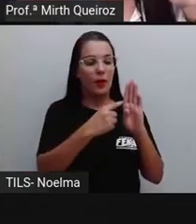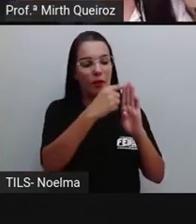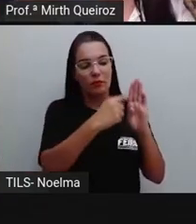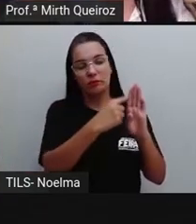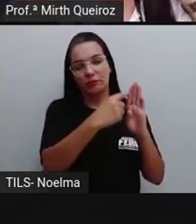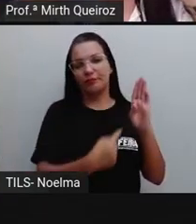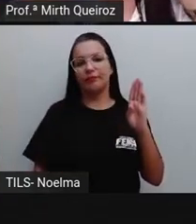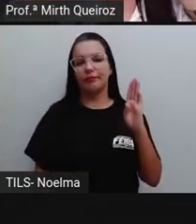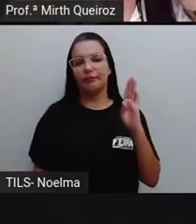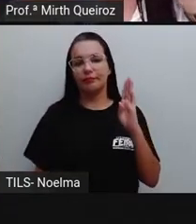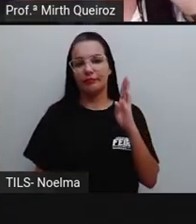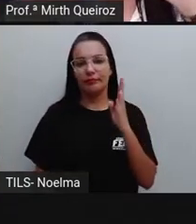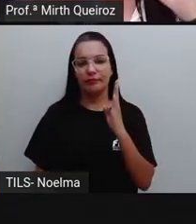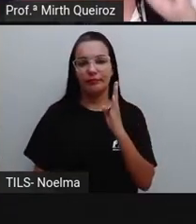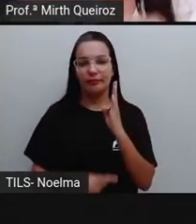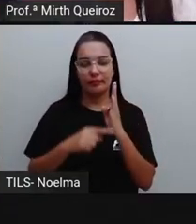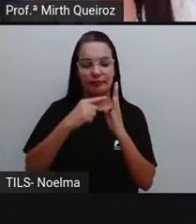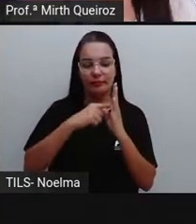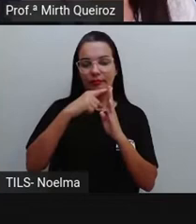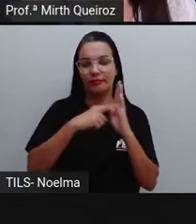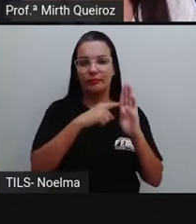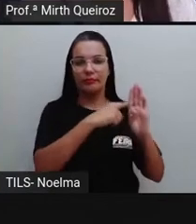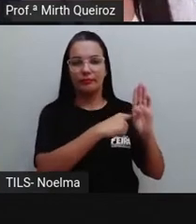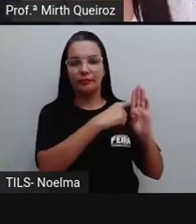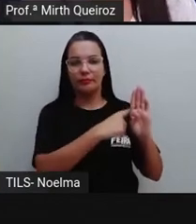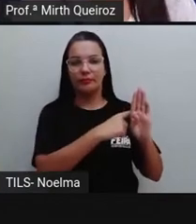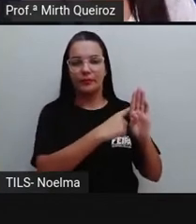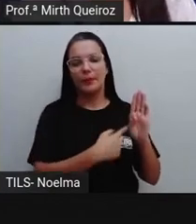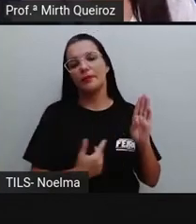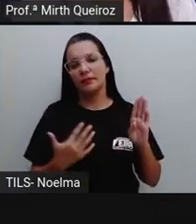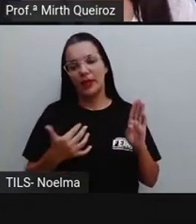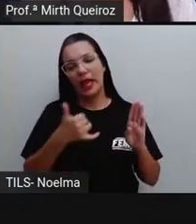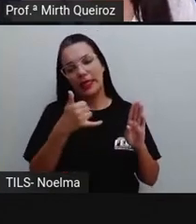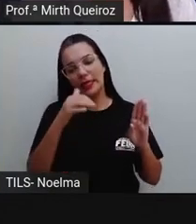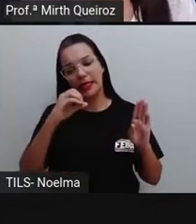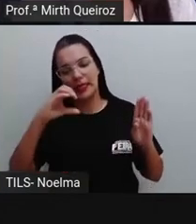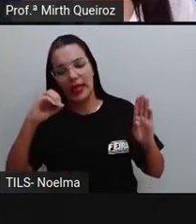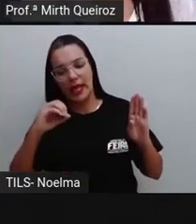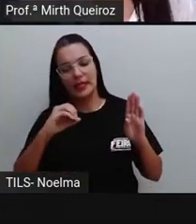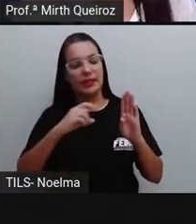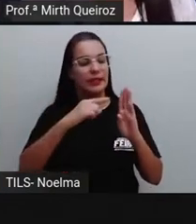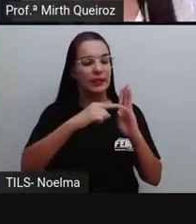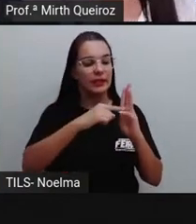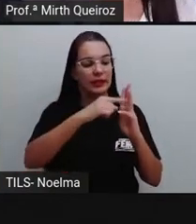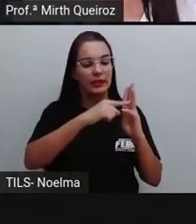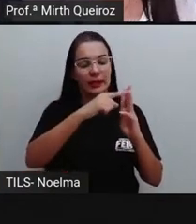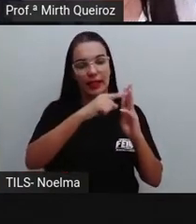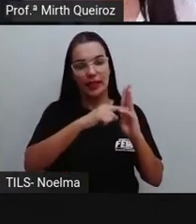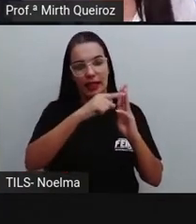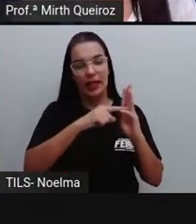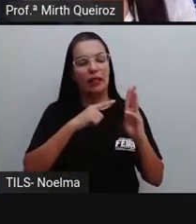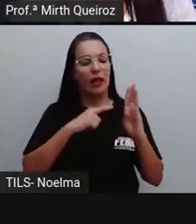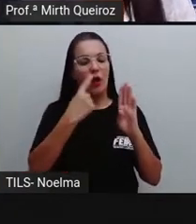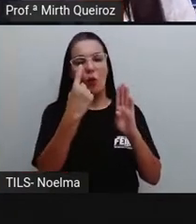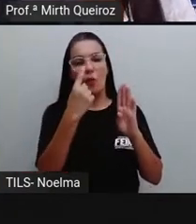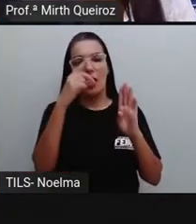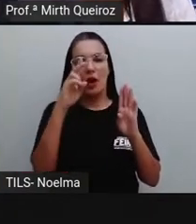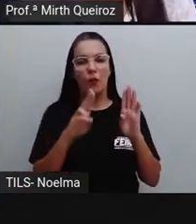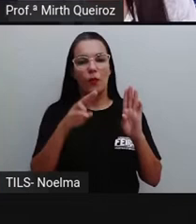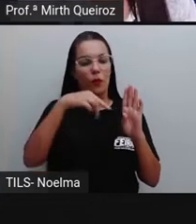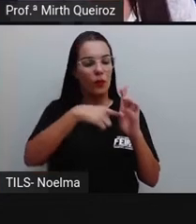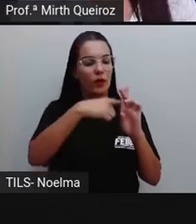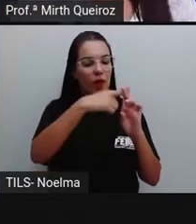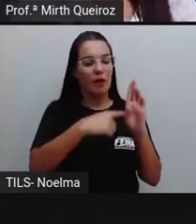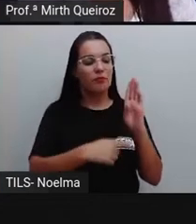vendo? Nós temos dez centenas para formar uma unidade de milhar. E dez unidades de milhar